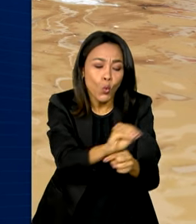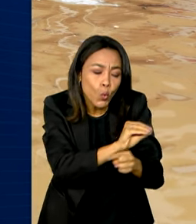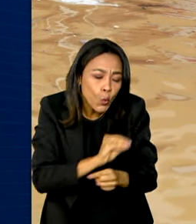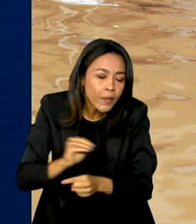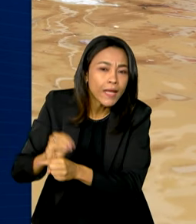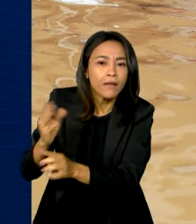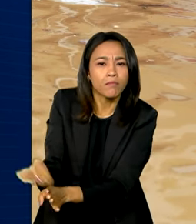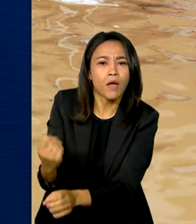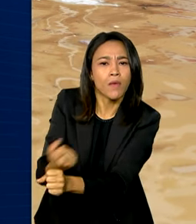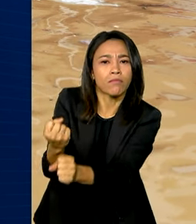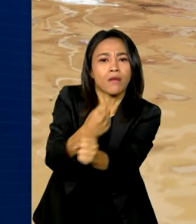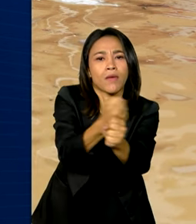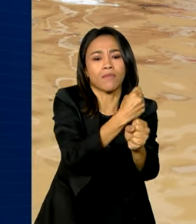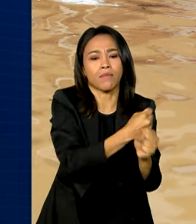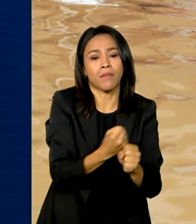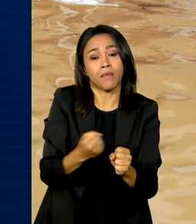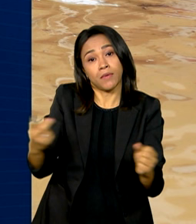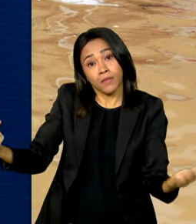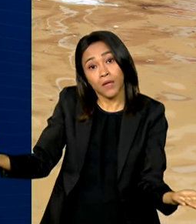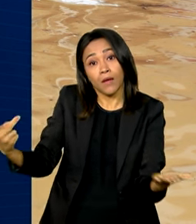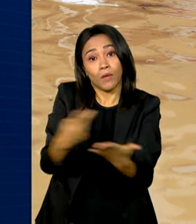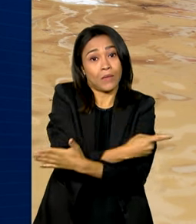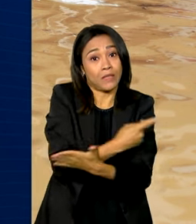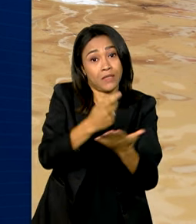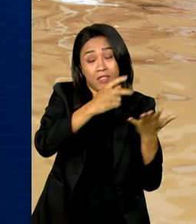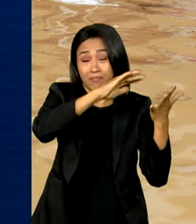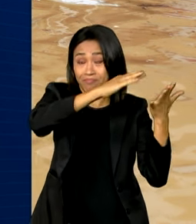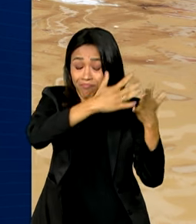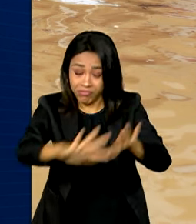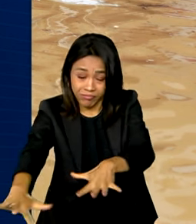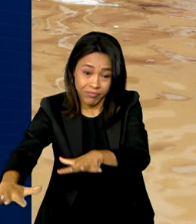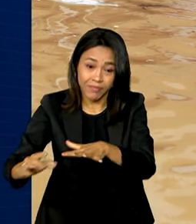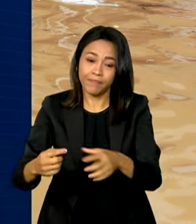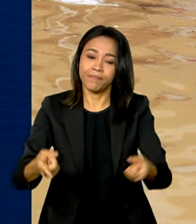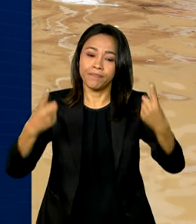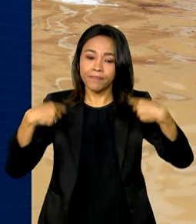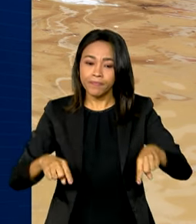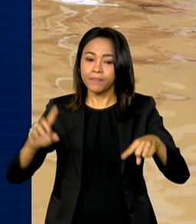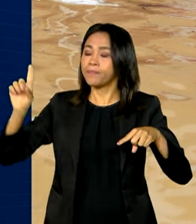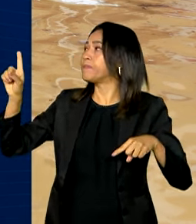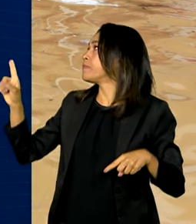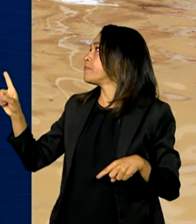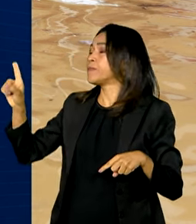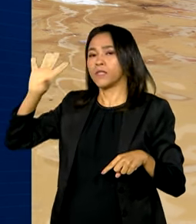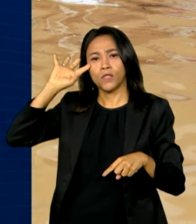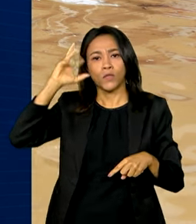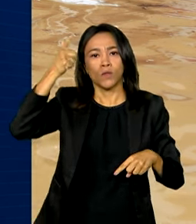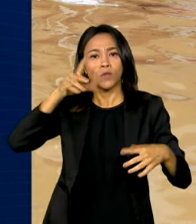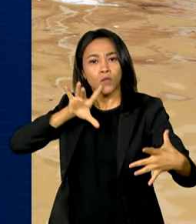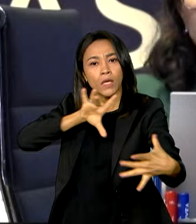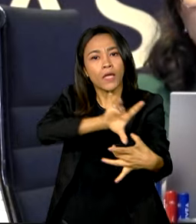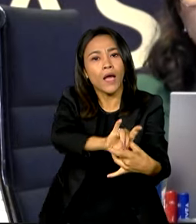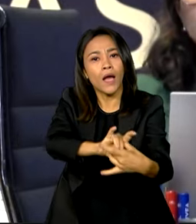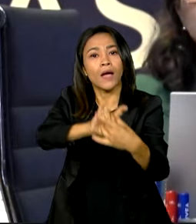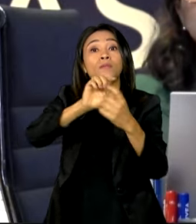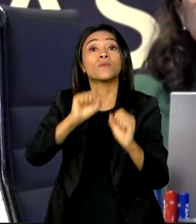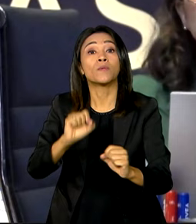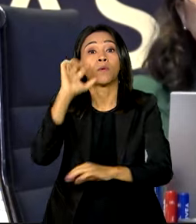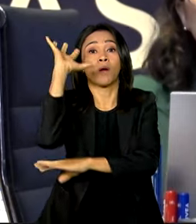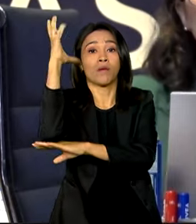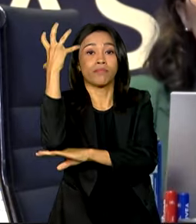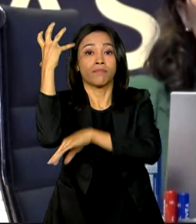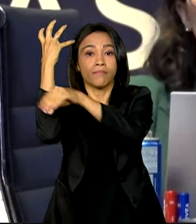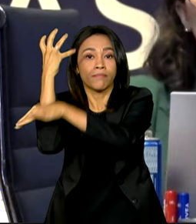reconstrução em caso de desastres, e soluções baseadas na natureza. Nosso